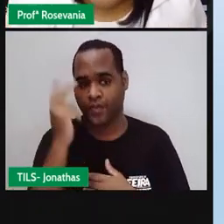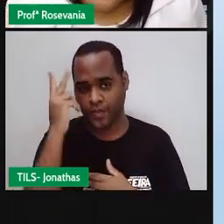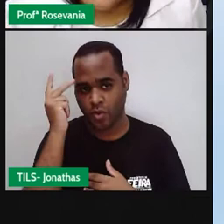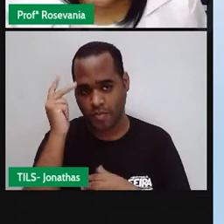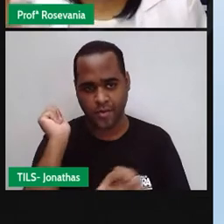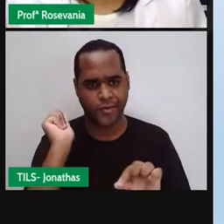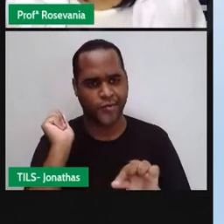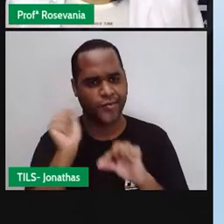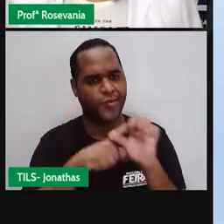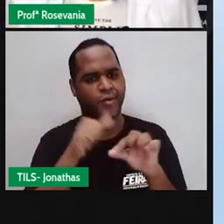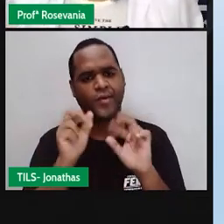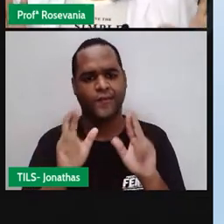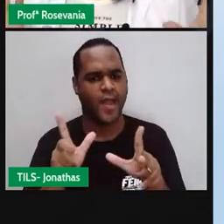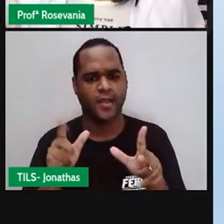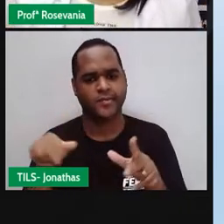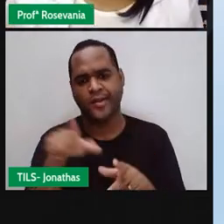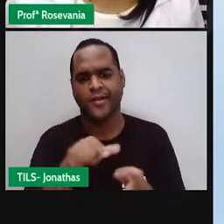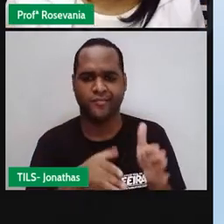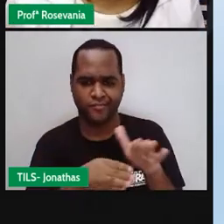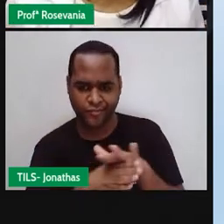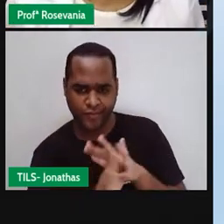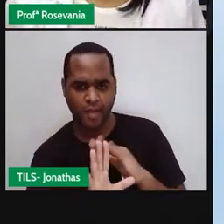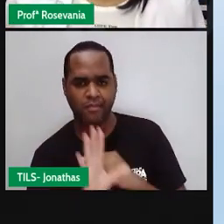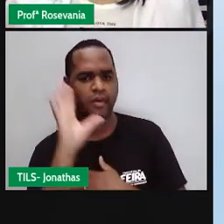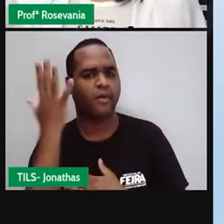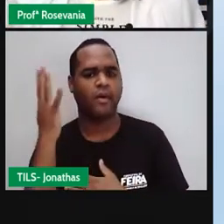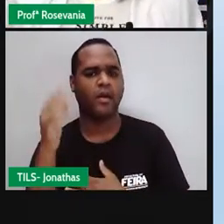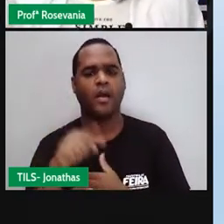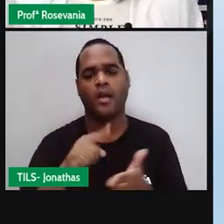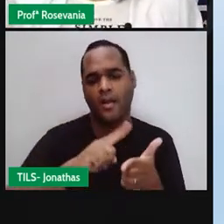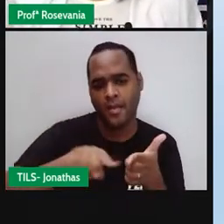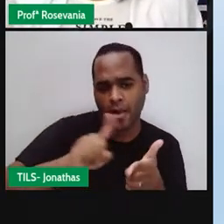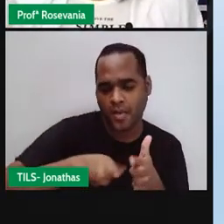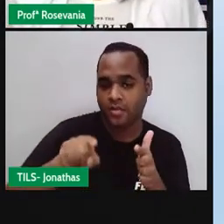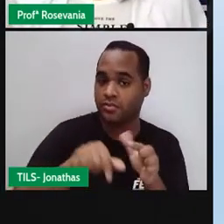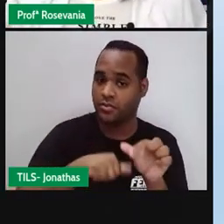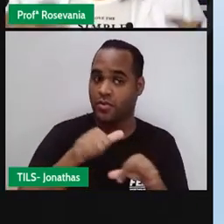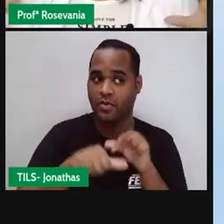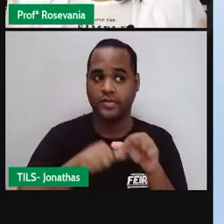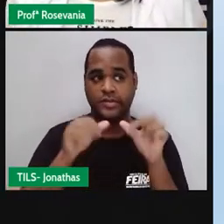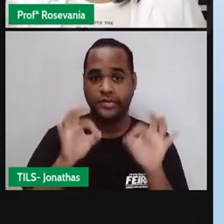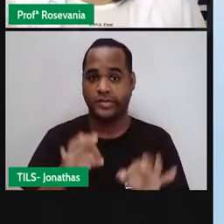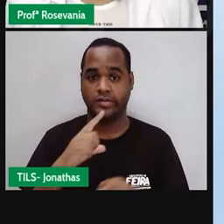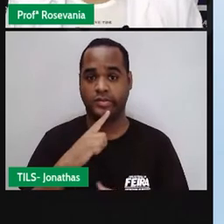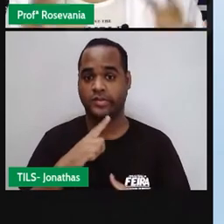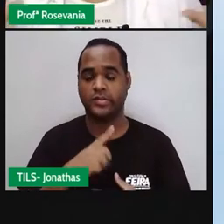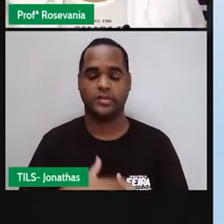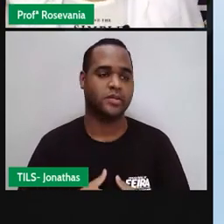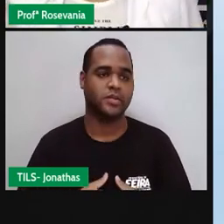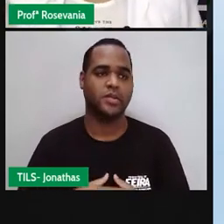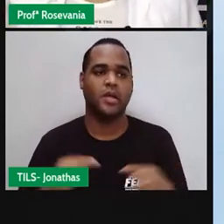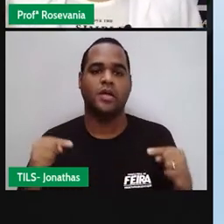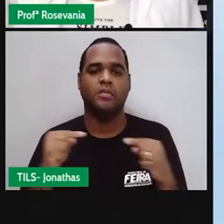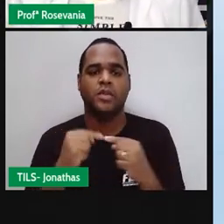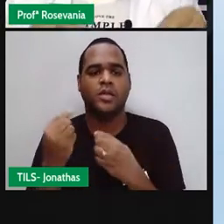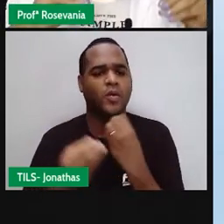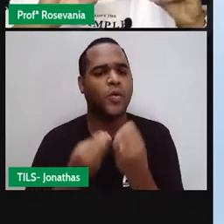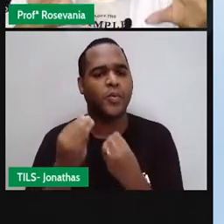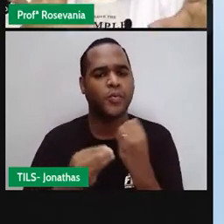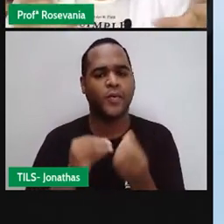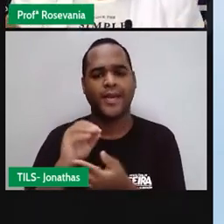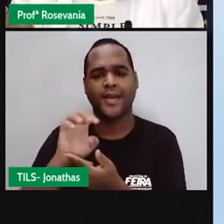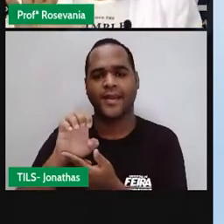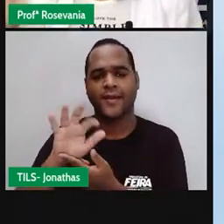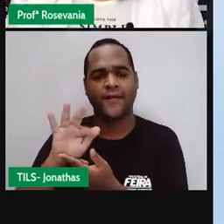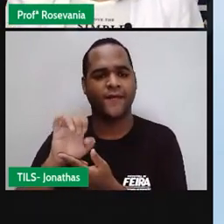interfere nisso com outras ações. Aí sim, é um problema, né. Bora entender. Como é que funciona esse efeito estufa? A gente tem